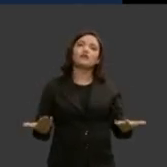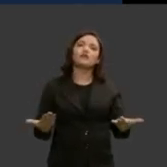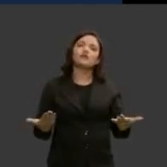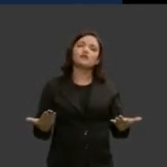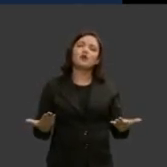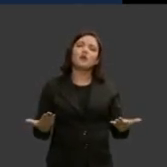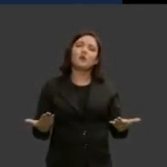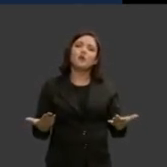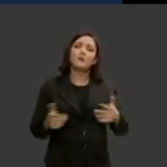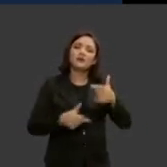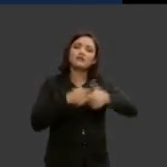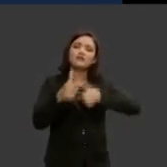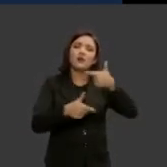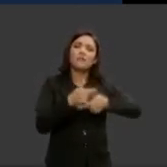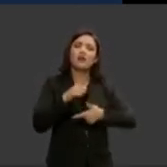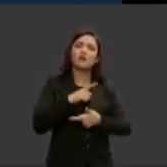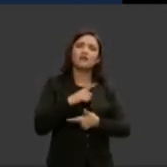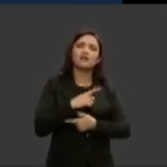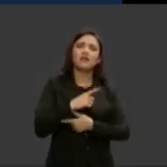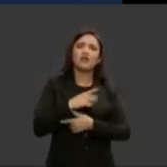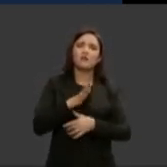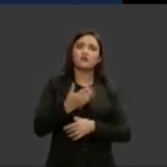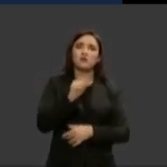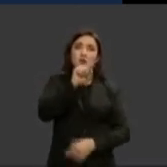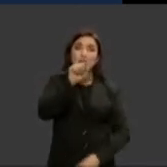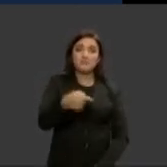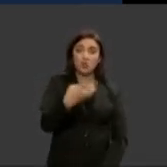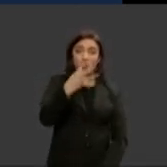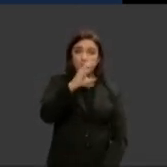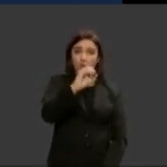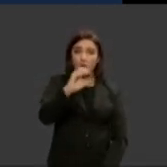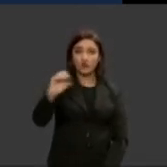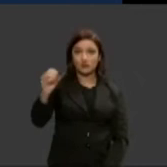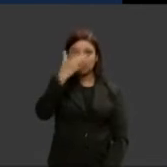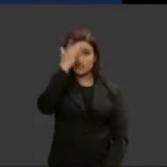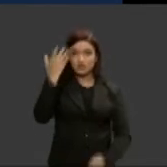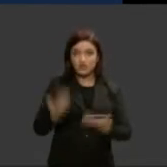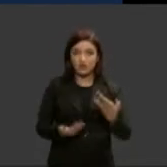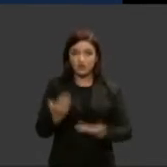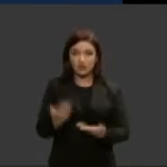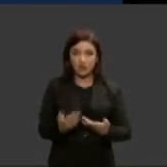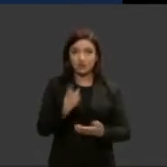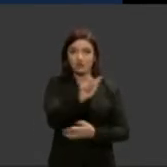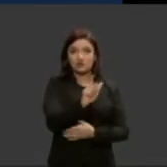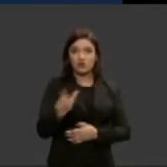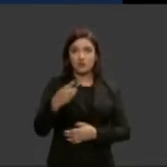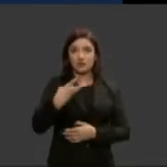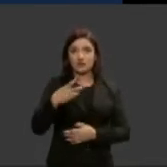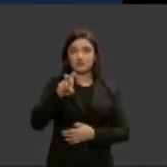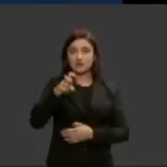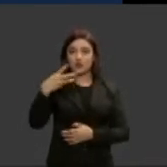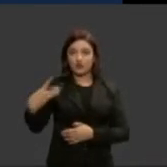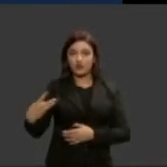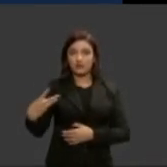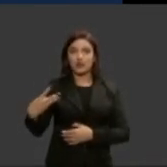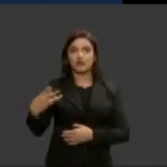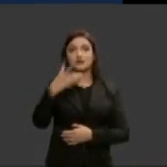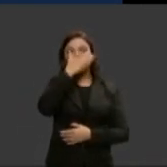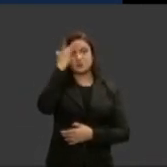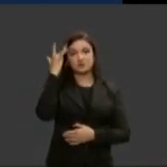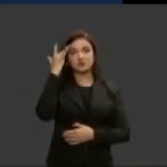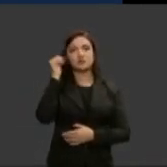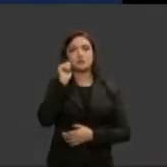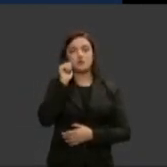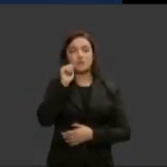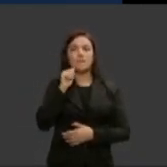trabalho nós temos cerca de 1.400 servidores e dentre esses 353 quando nós falamos de sistema